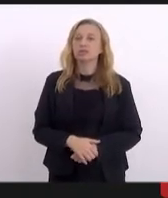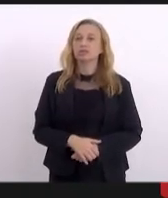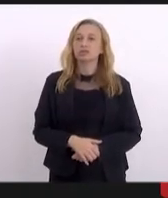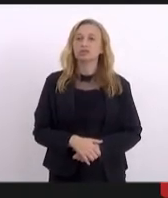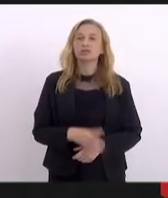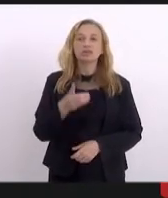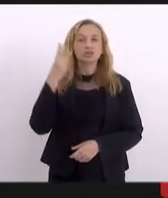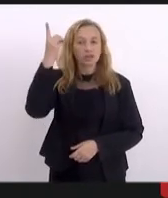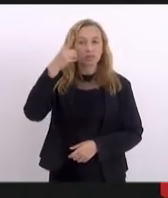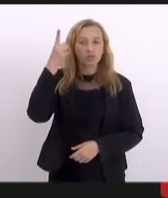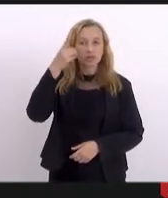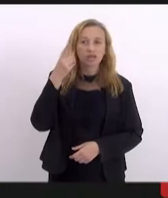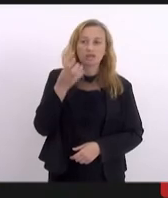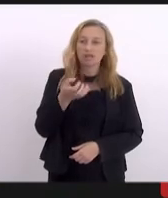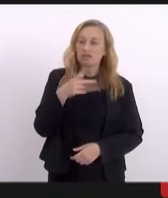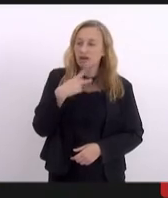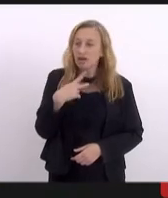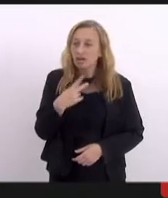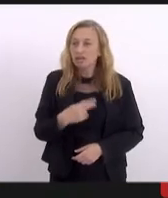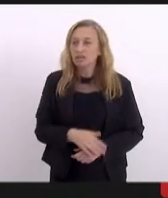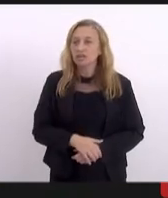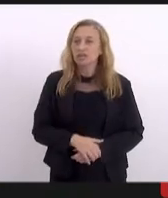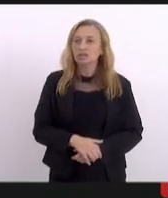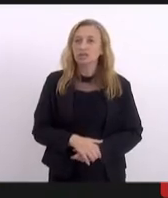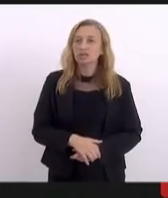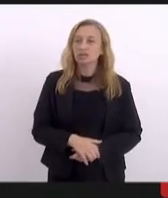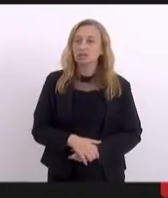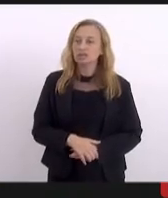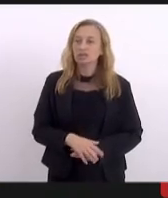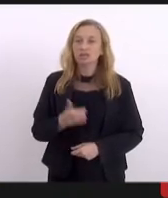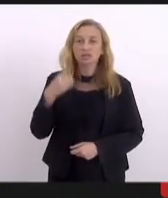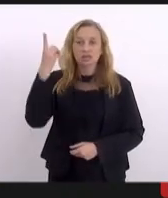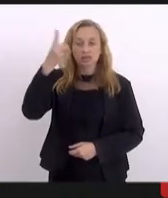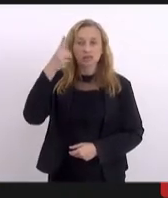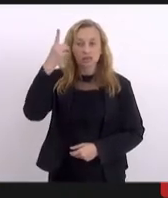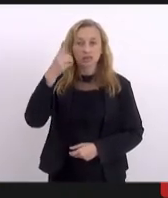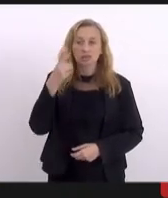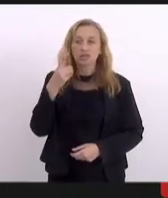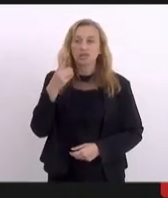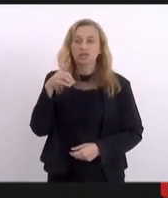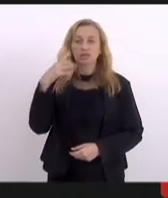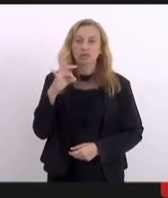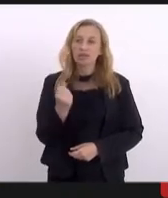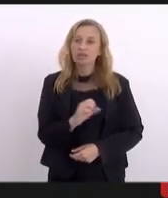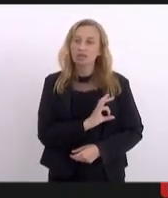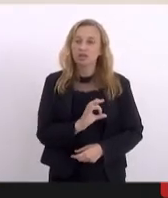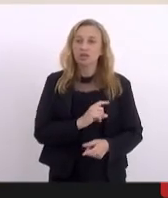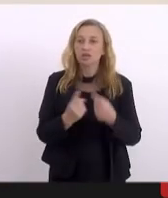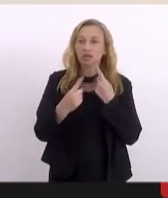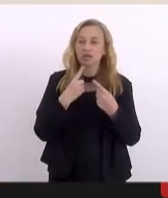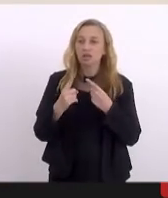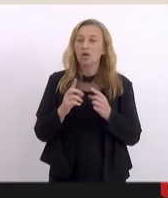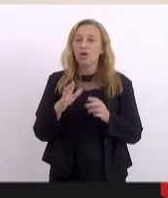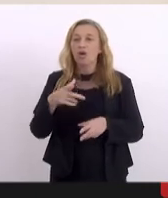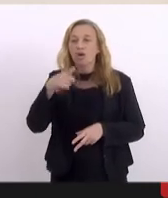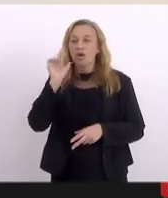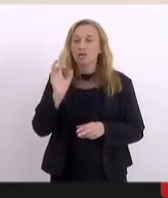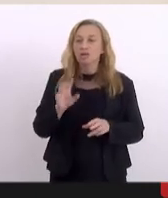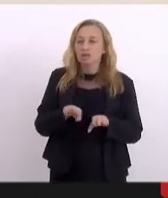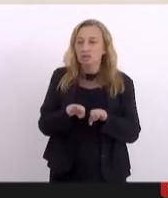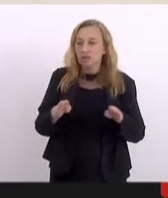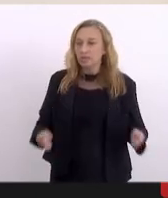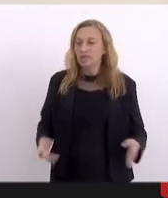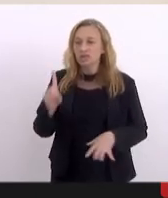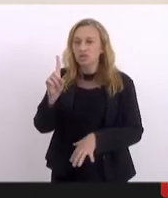alguma contribuição? Porque a senhora também... Deputada Marta Rocha, só com relação... Ontem nós tivemos reunião da mesa diretora e